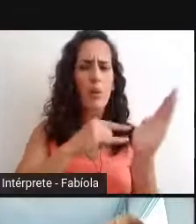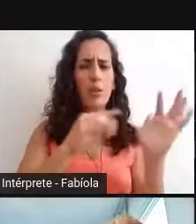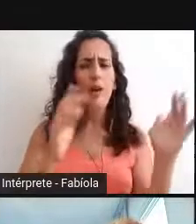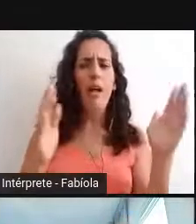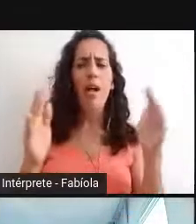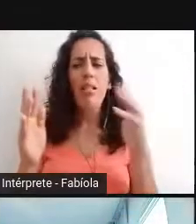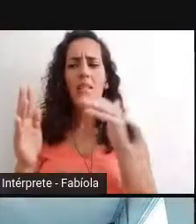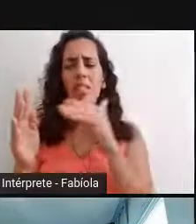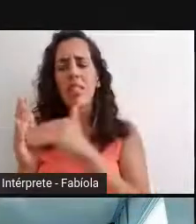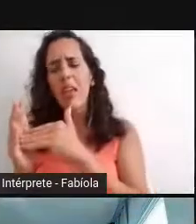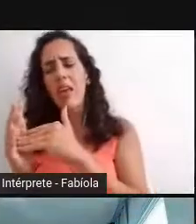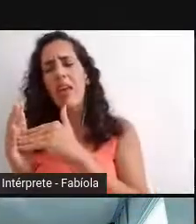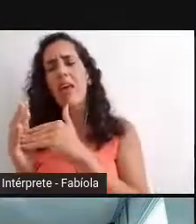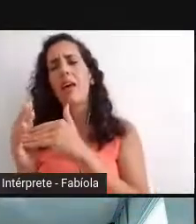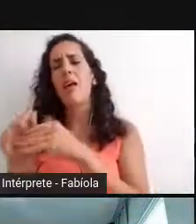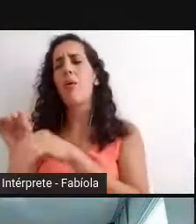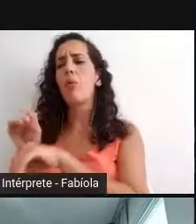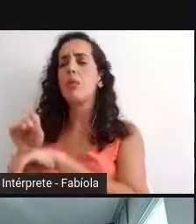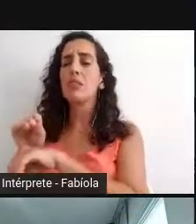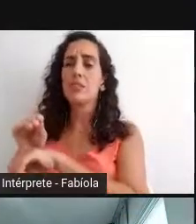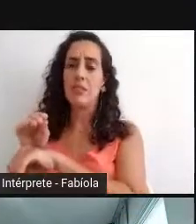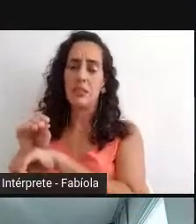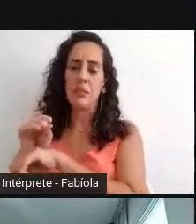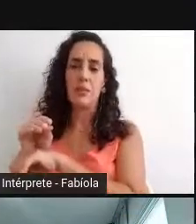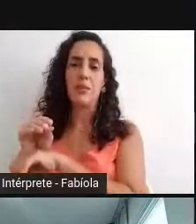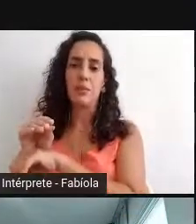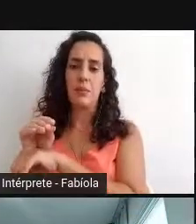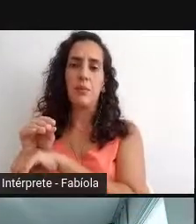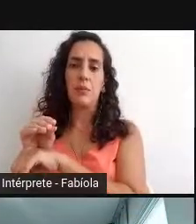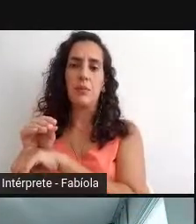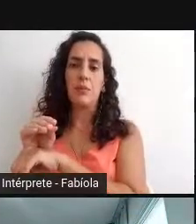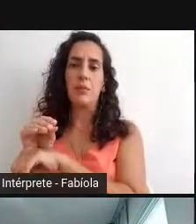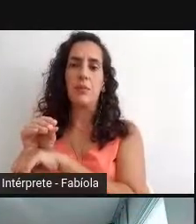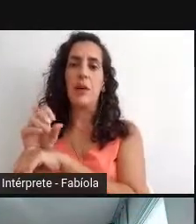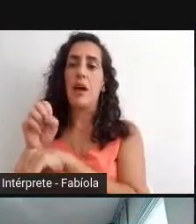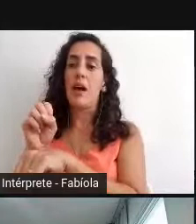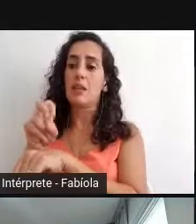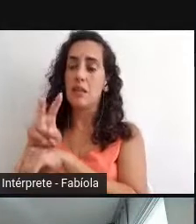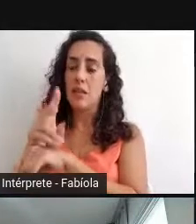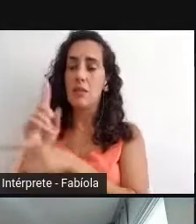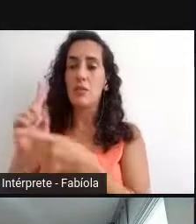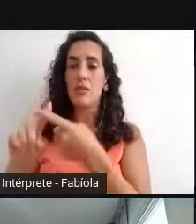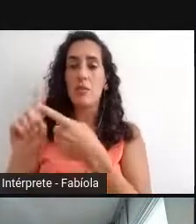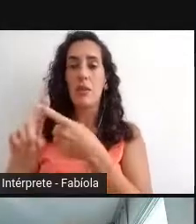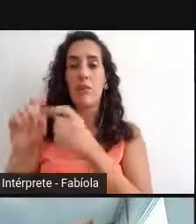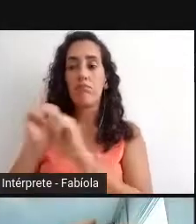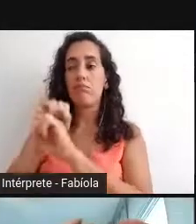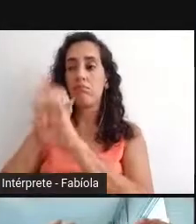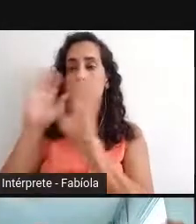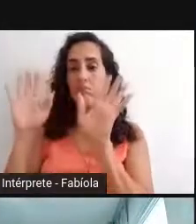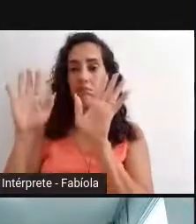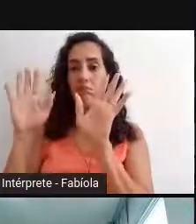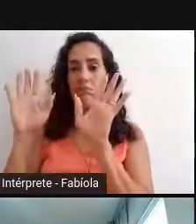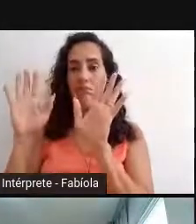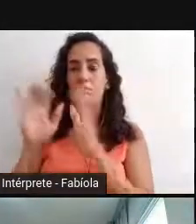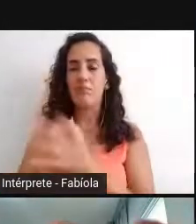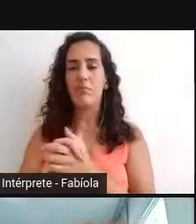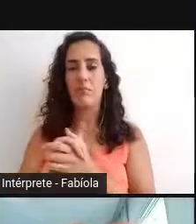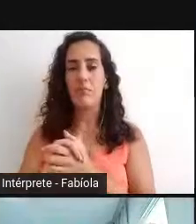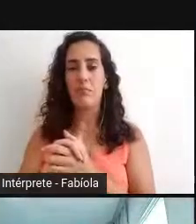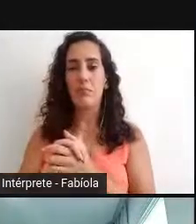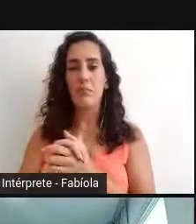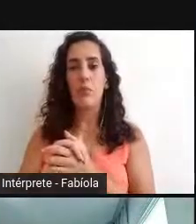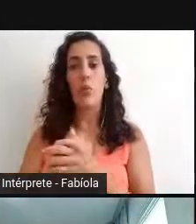sua preservação, acesso e transparência ativa. Um cuidado da abordagem